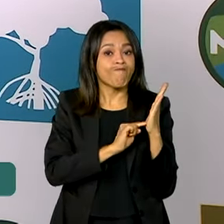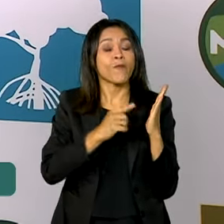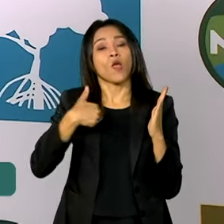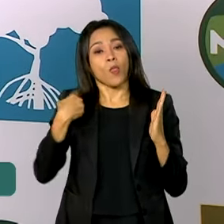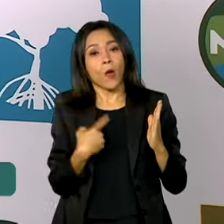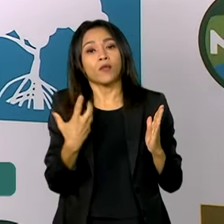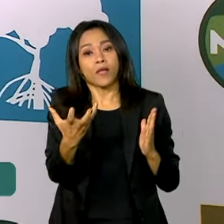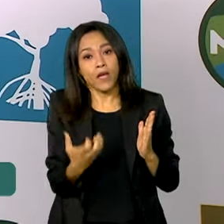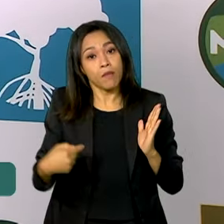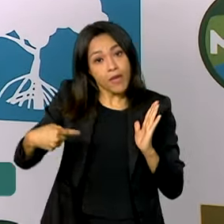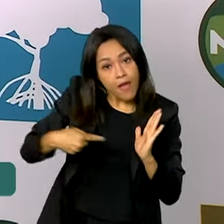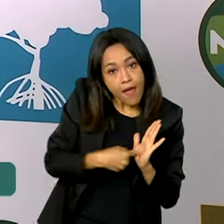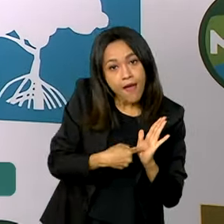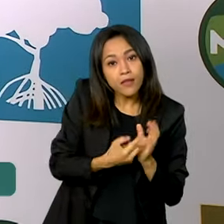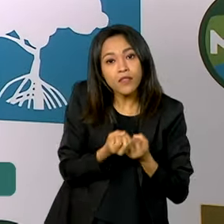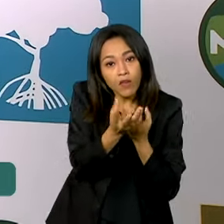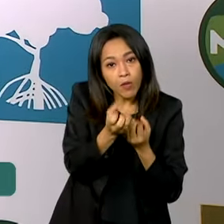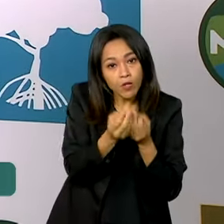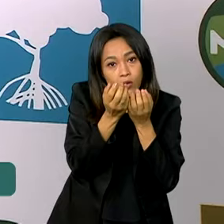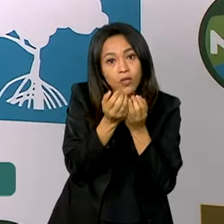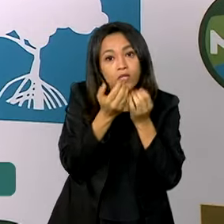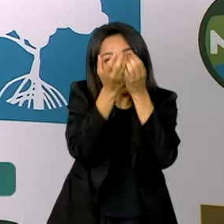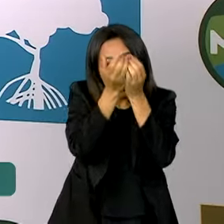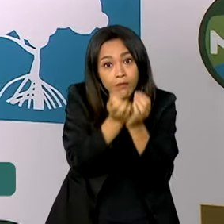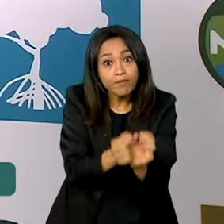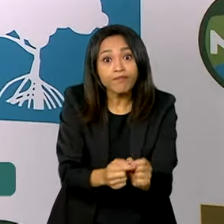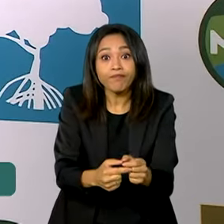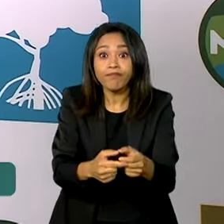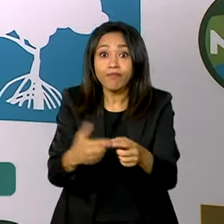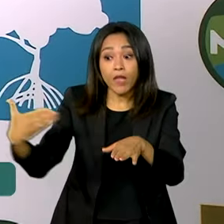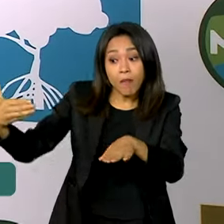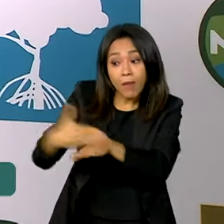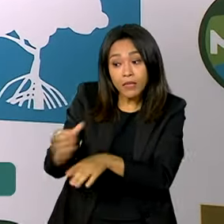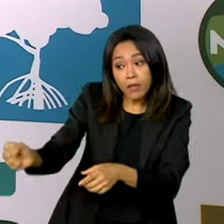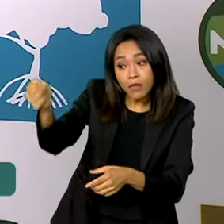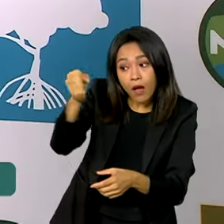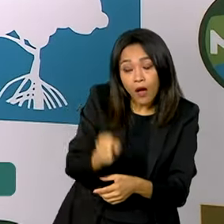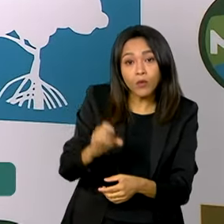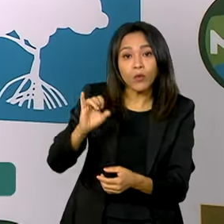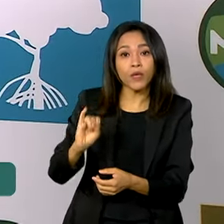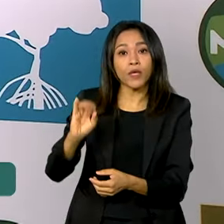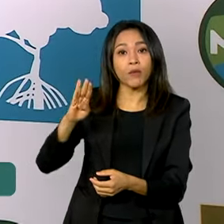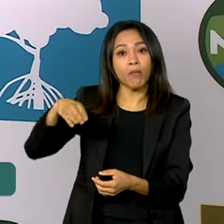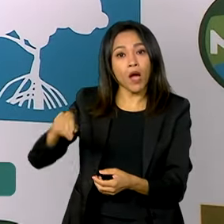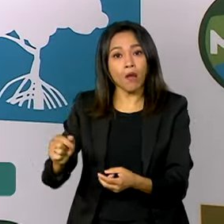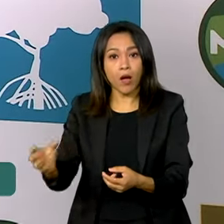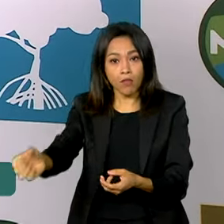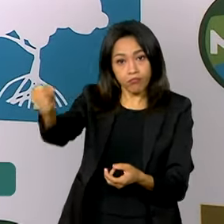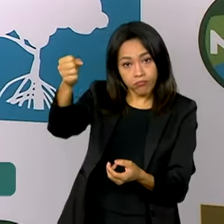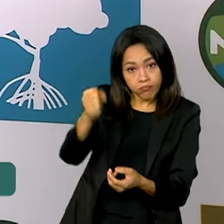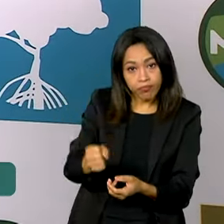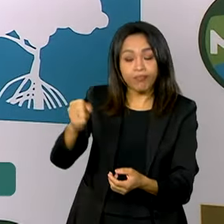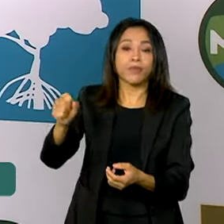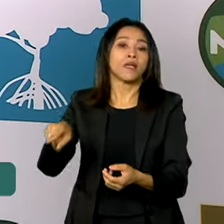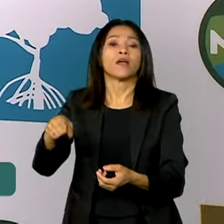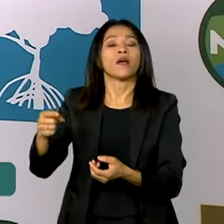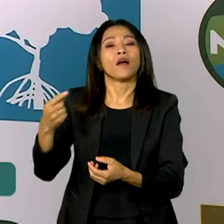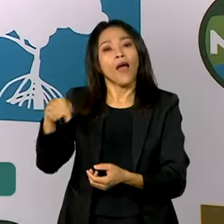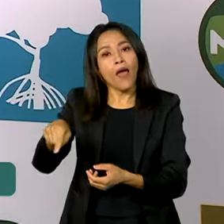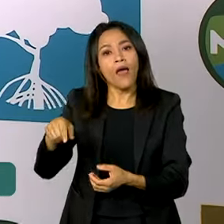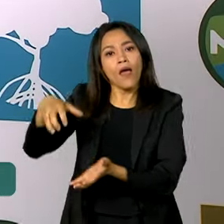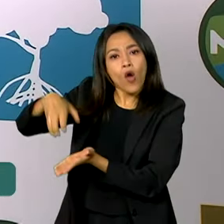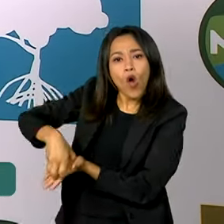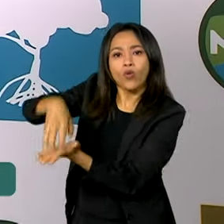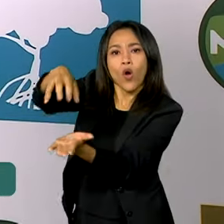daí, essa informação seja ampliada. Com a participação do IBAMA, com a participação do serviço florestal, são órgãos ou do